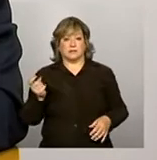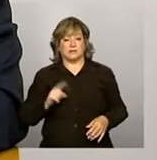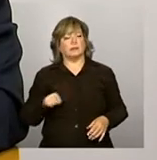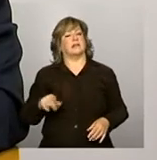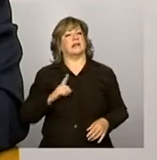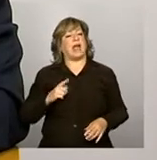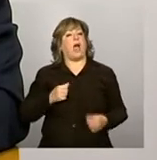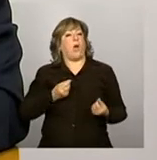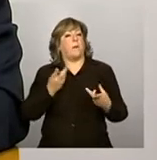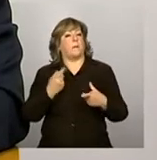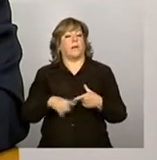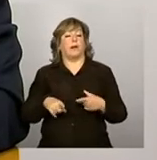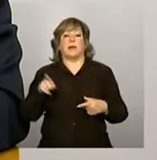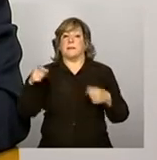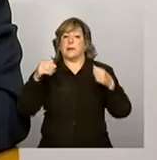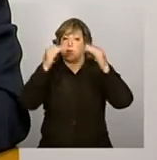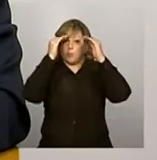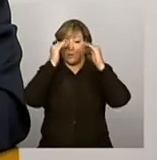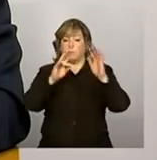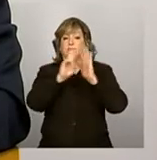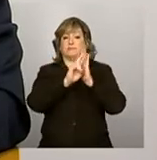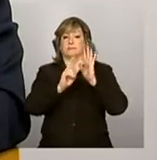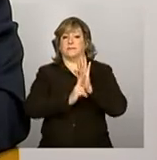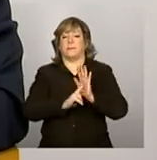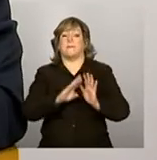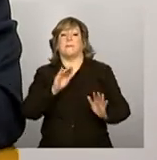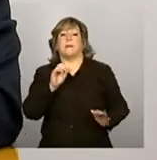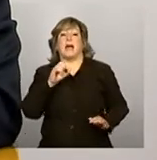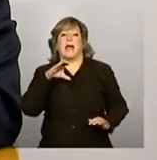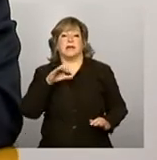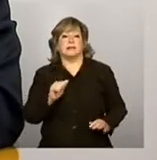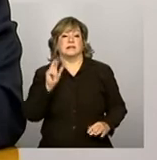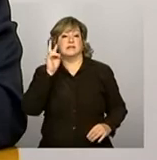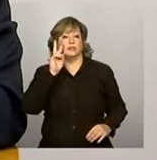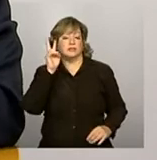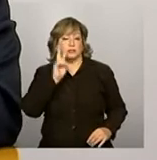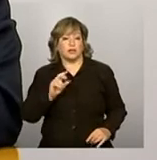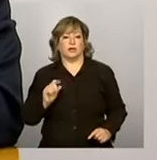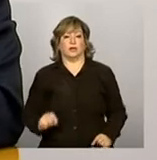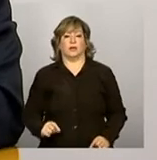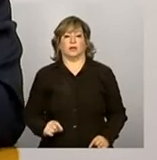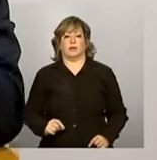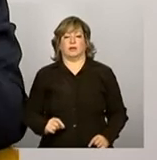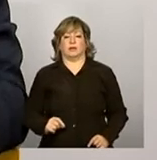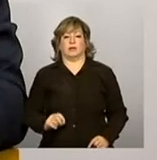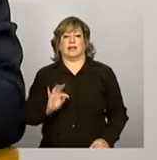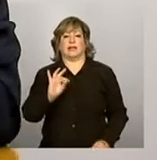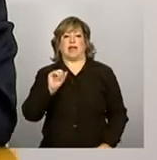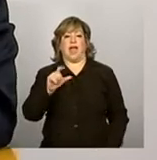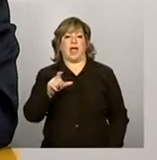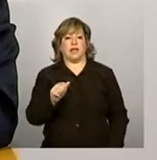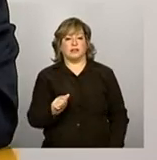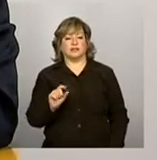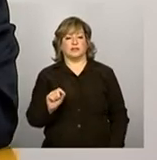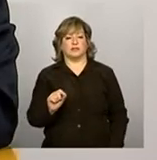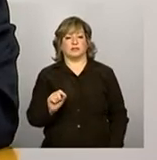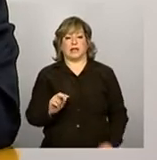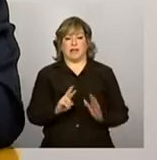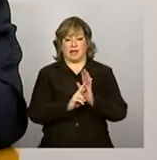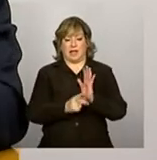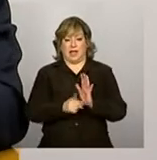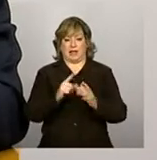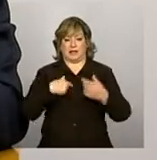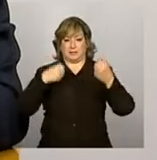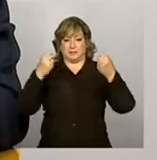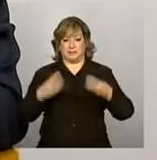cumpre as exigências básicas com relação às taxas, que são os parâmetros que eu falei anteriormente,